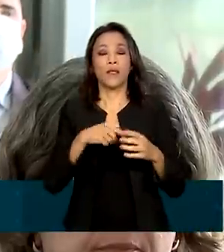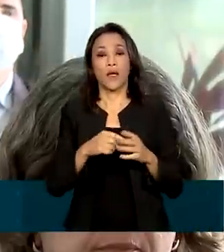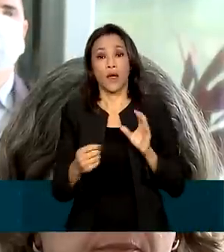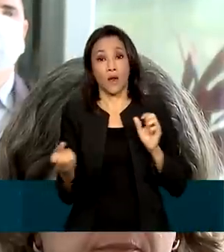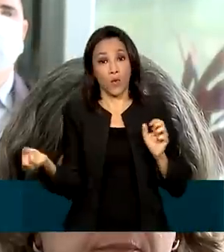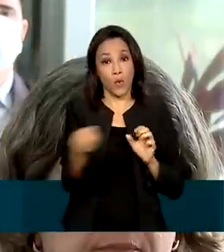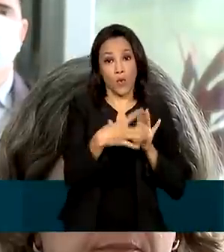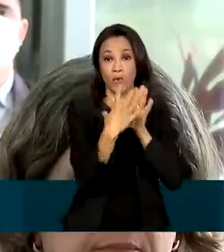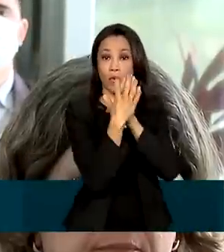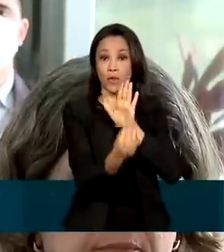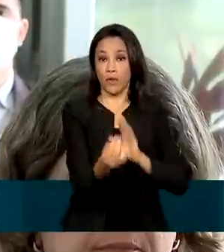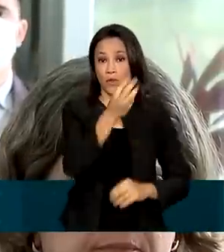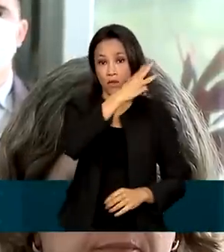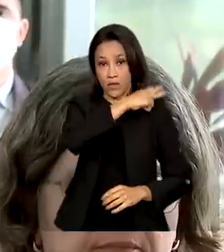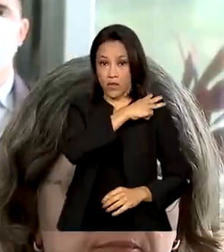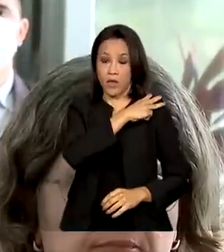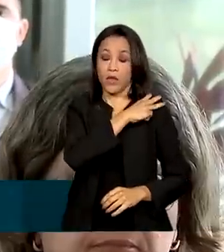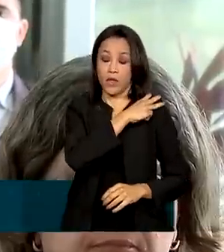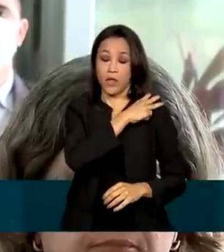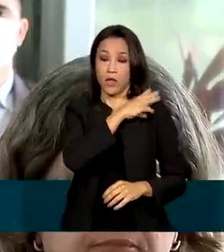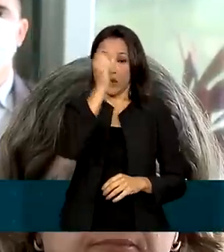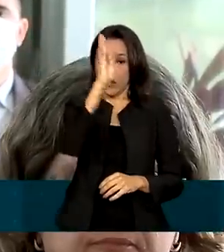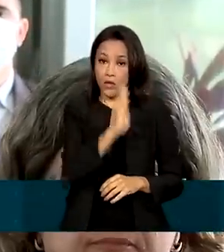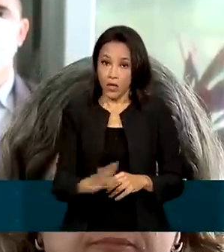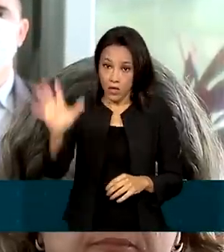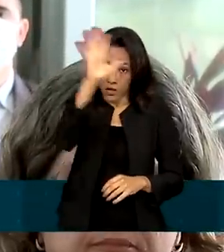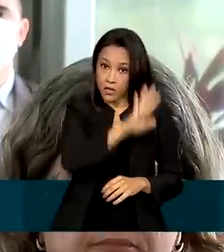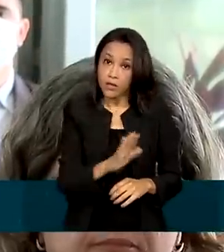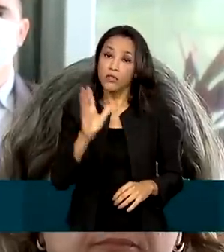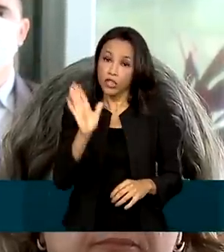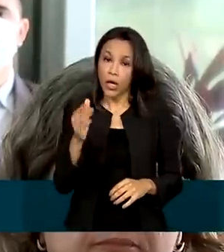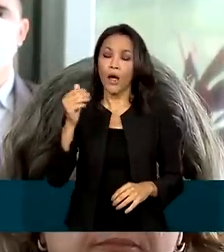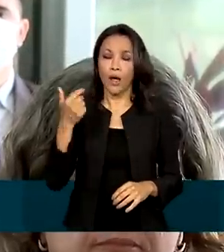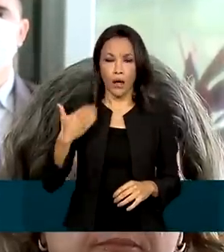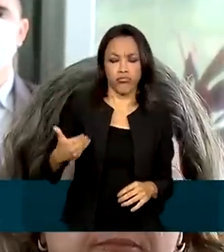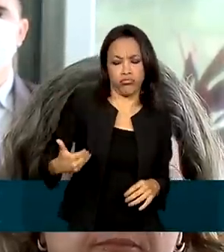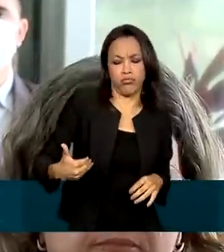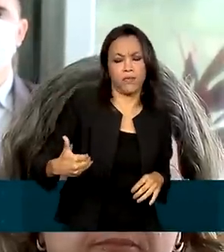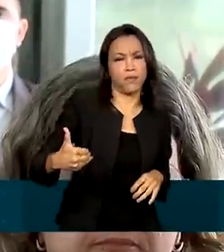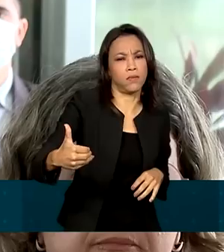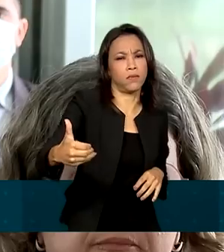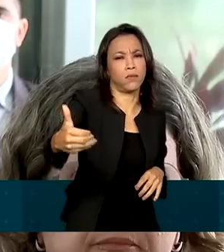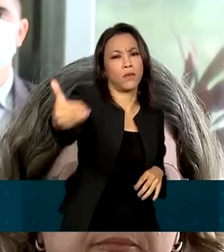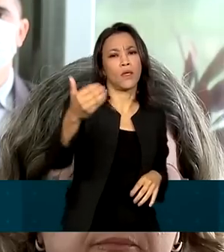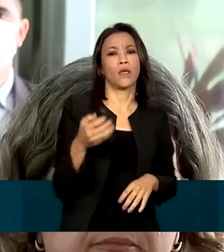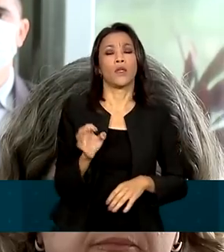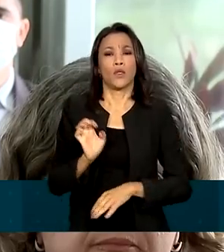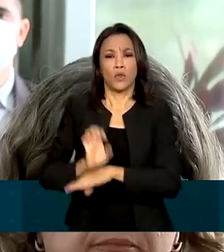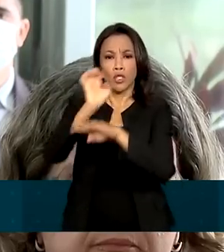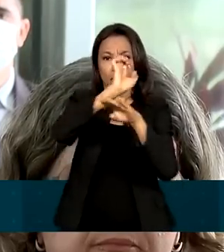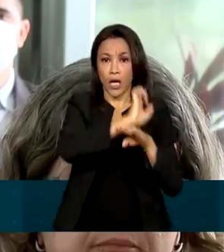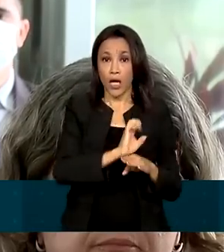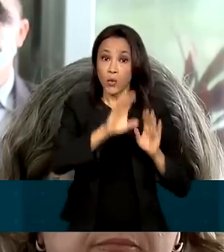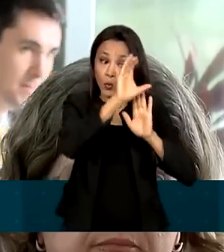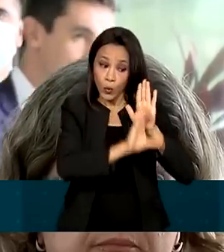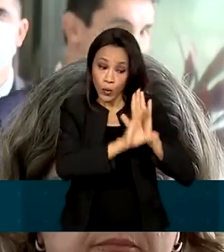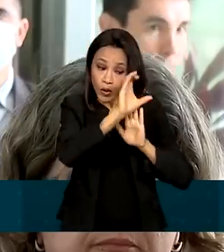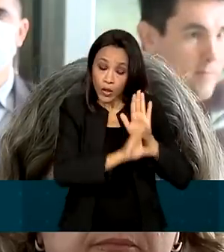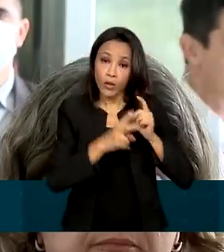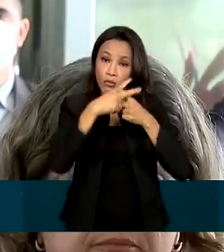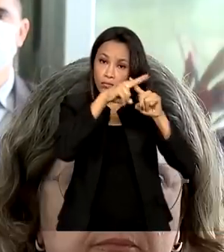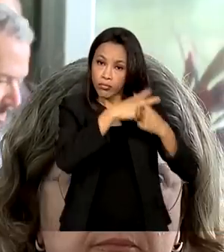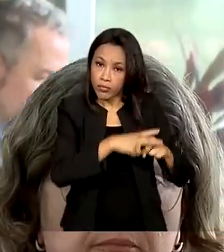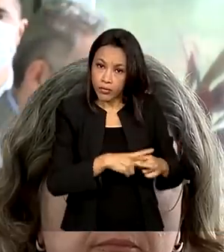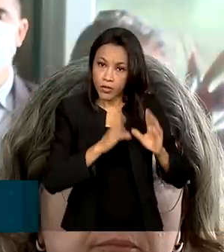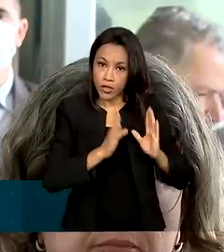já está praticamente bem avançado nos estados, os currículos já foram ajustados, materiais didáticos, já